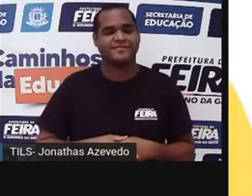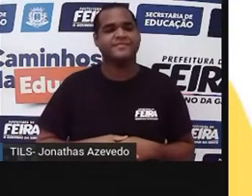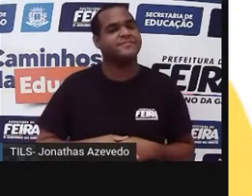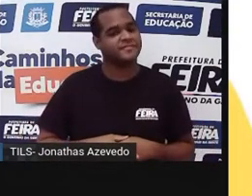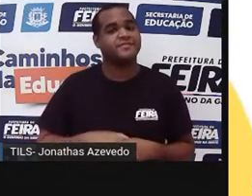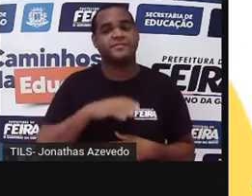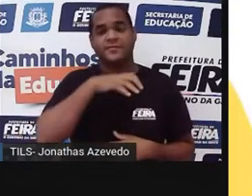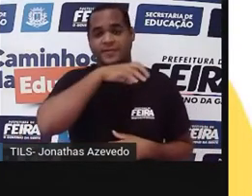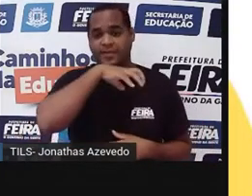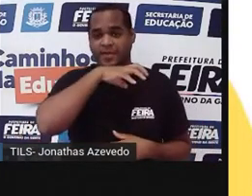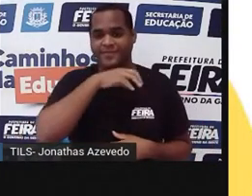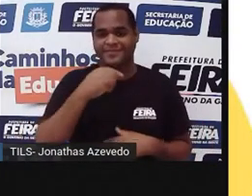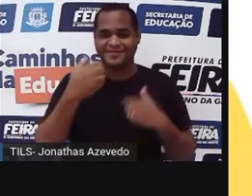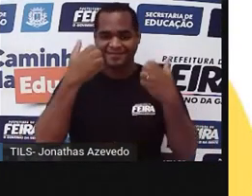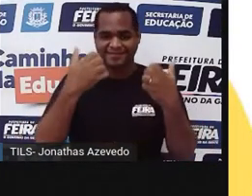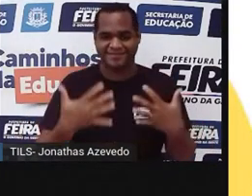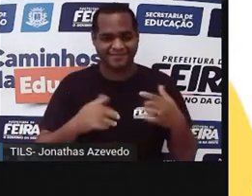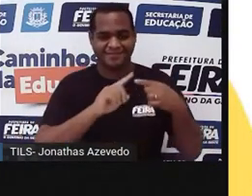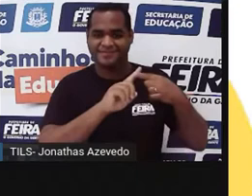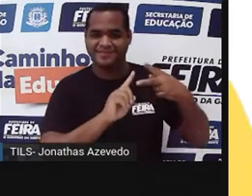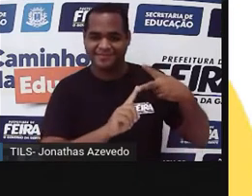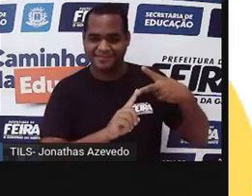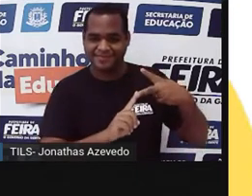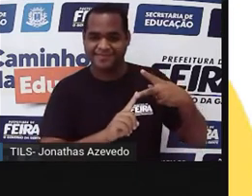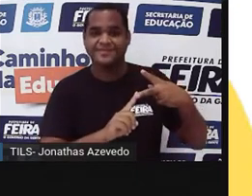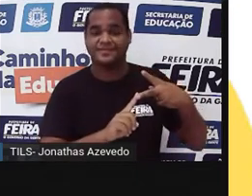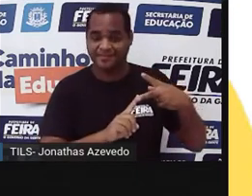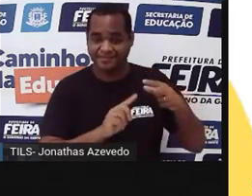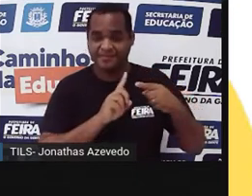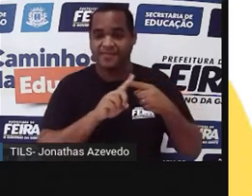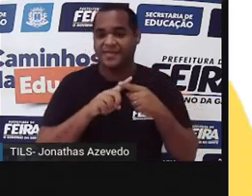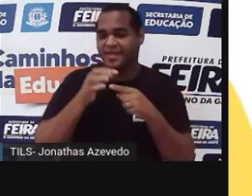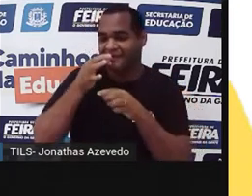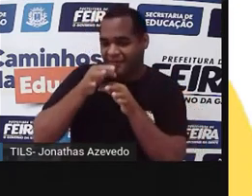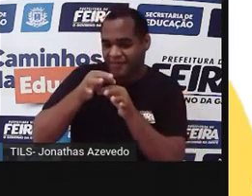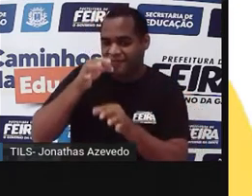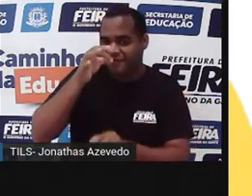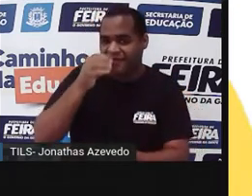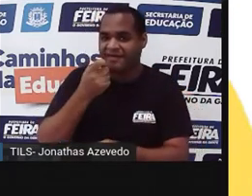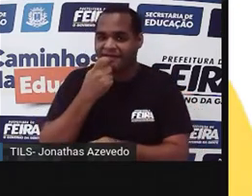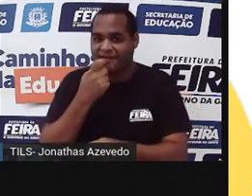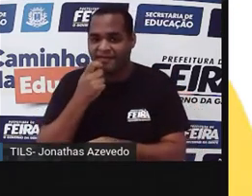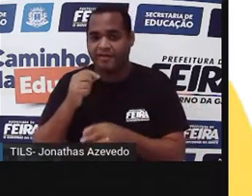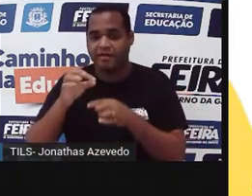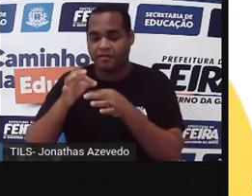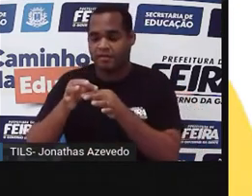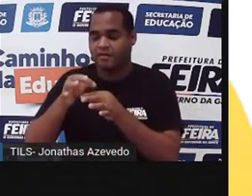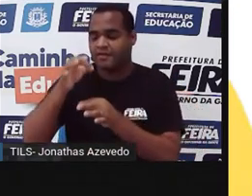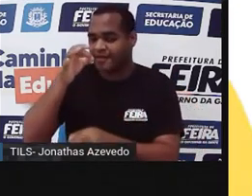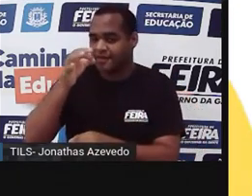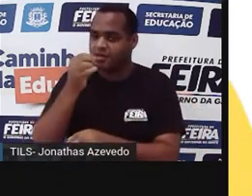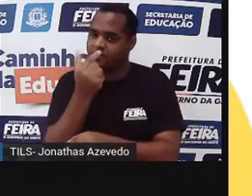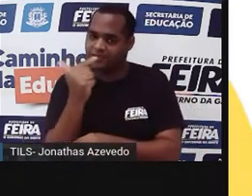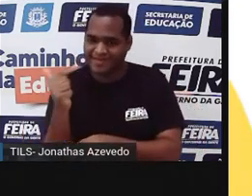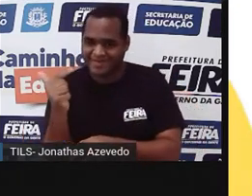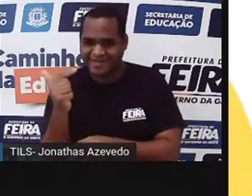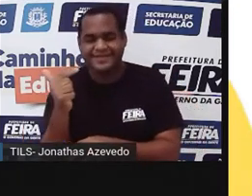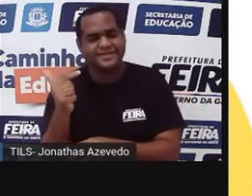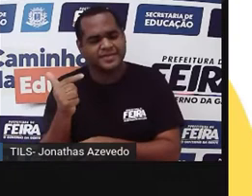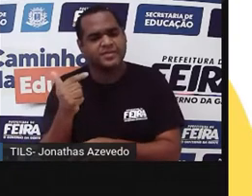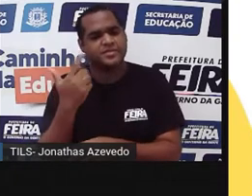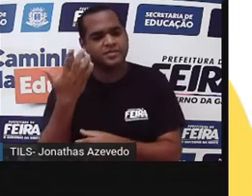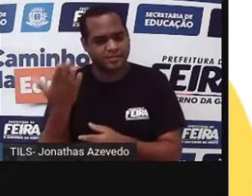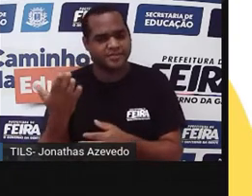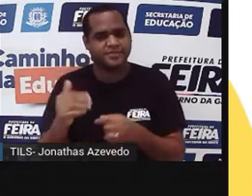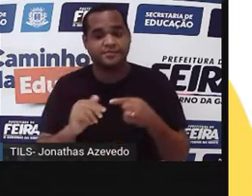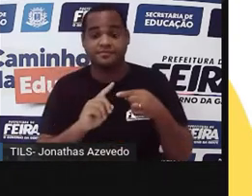Esses animais, a gente já sabe, estão divididos em dois grandes grupos, os vertebrados e os invertebrados. Os animais invertebrados são aqueles